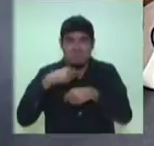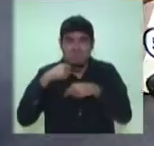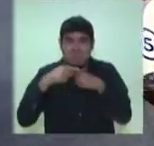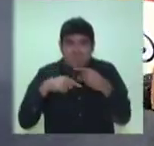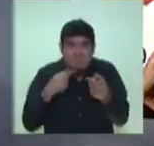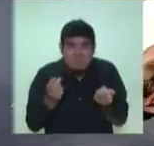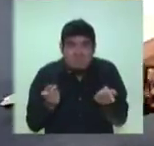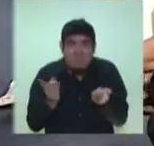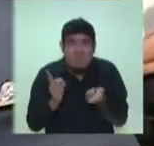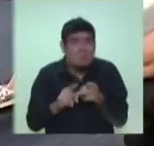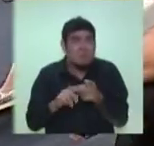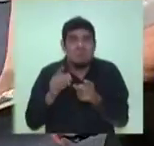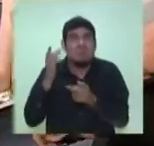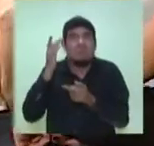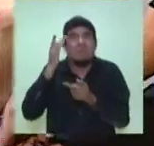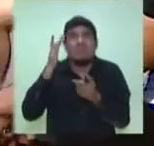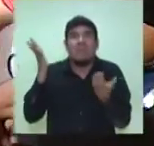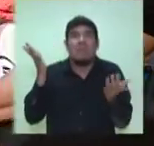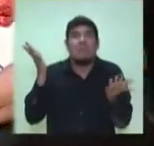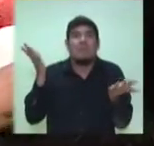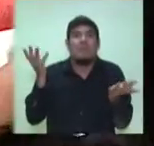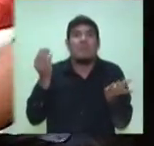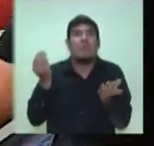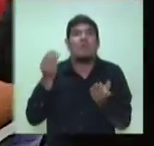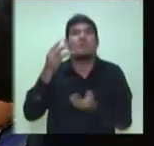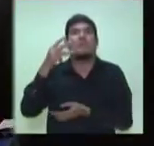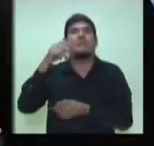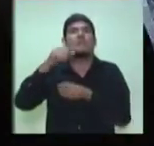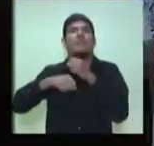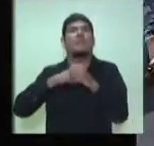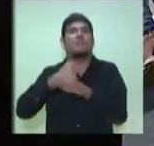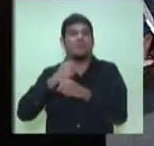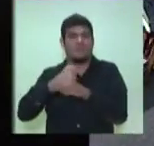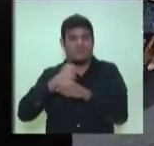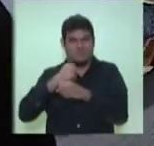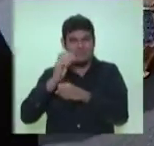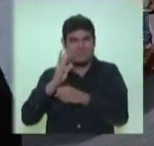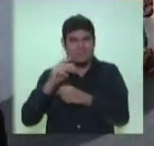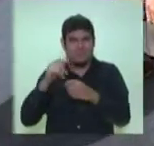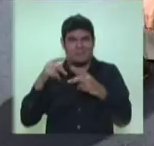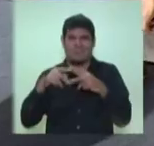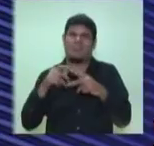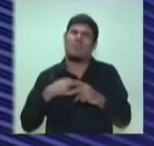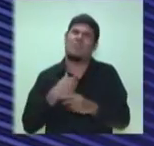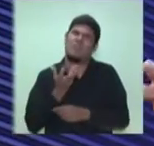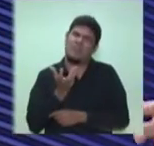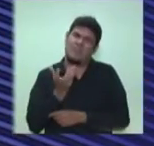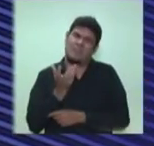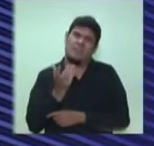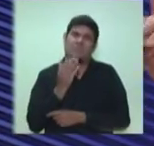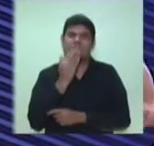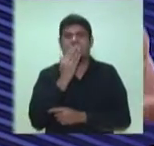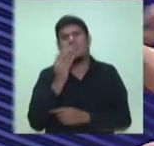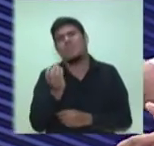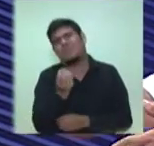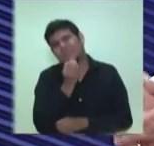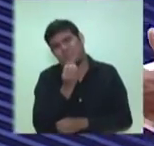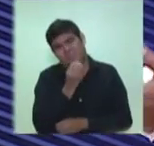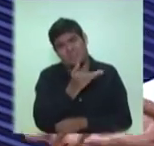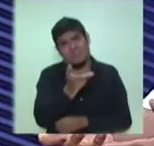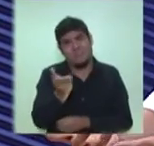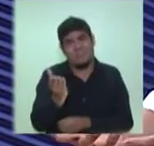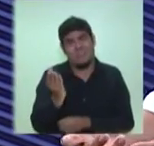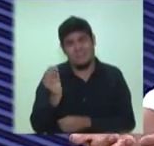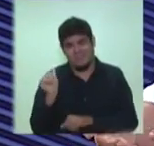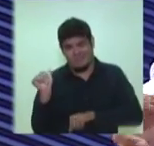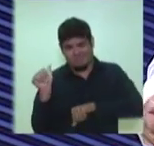convicção da aprovação desses três anos e meio de administração. Eu peço uma chance a vocês. A chance de uma virada de página na